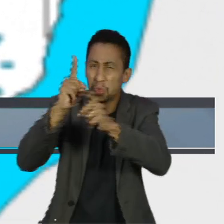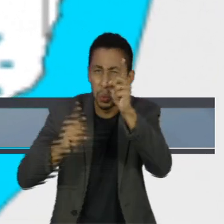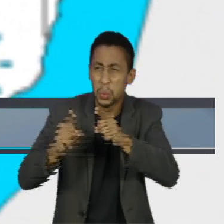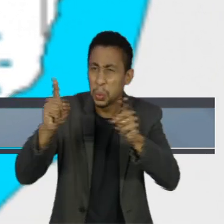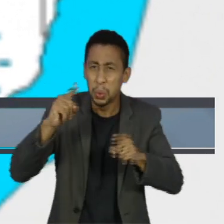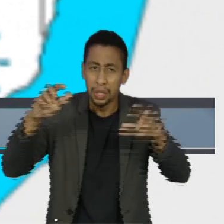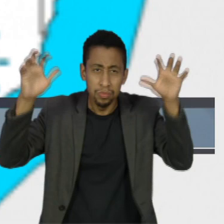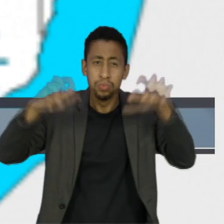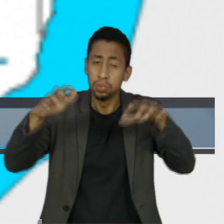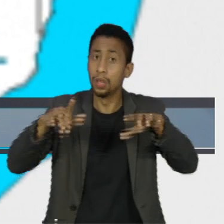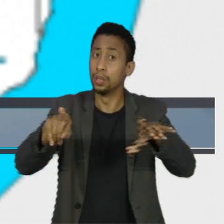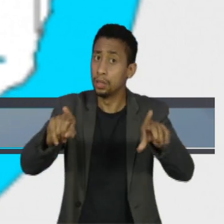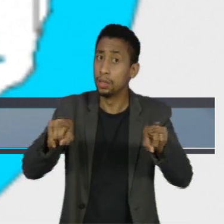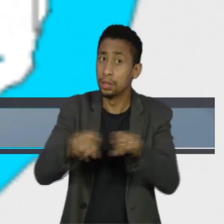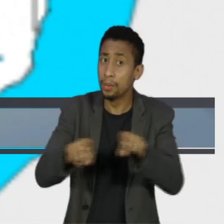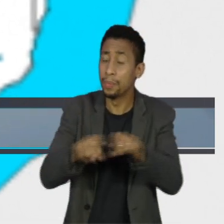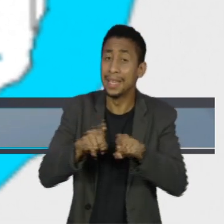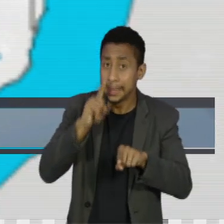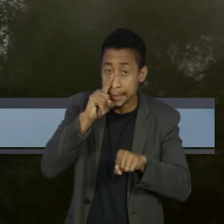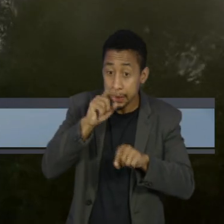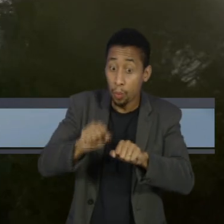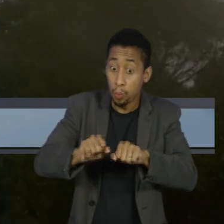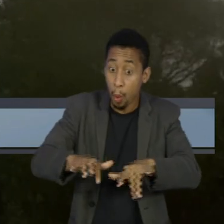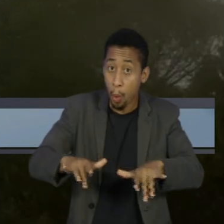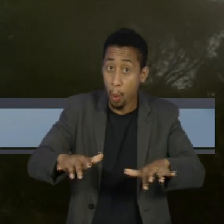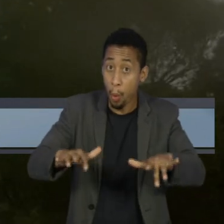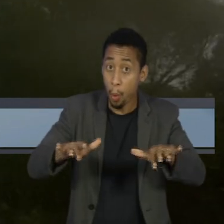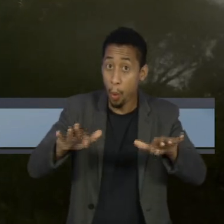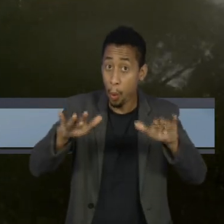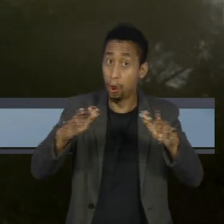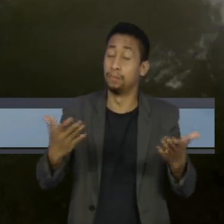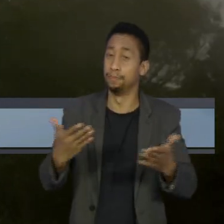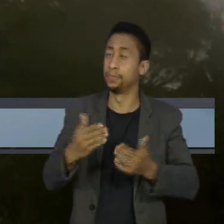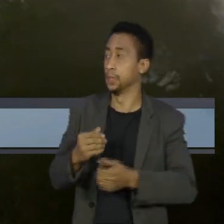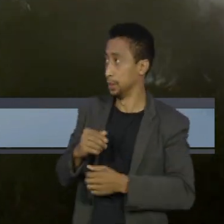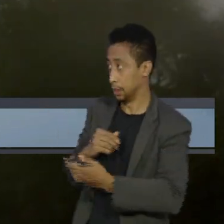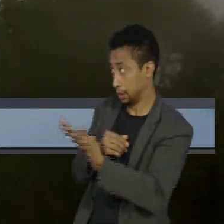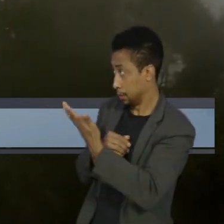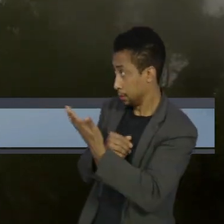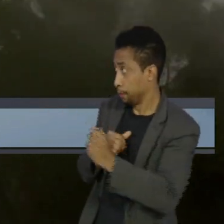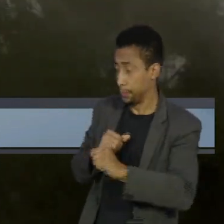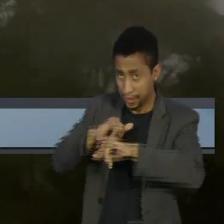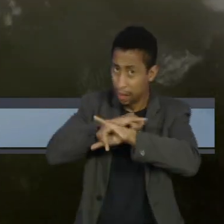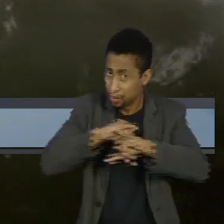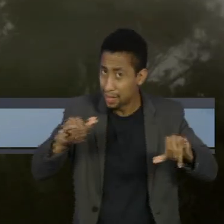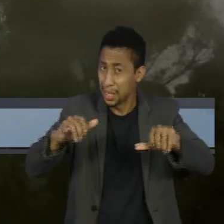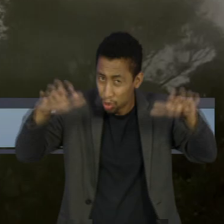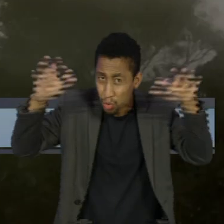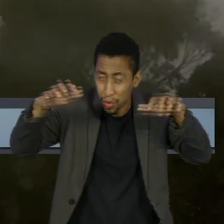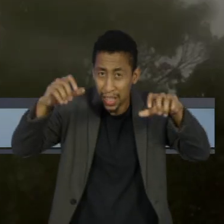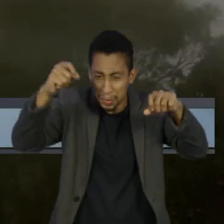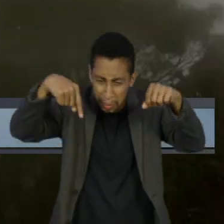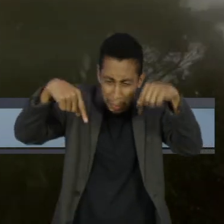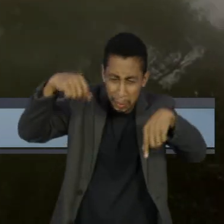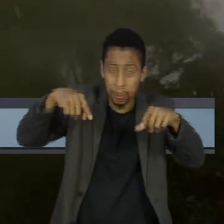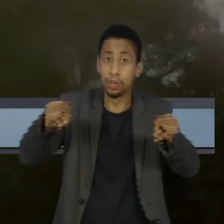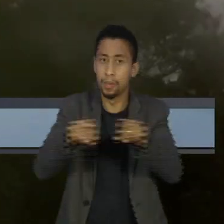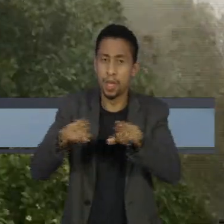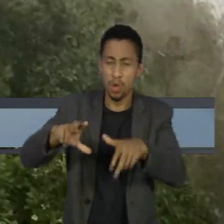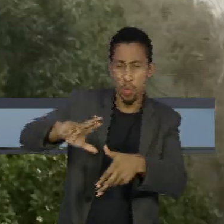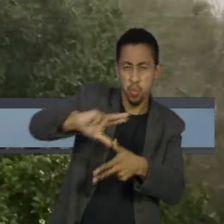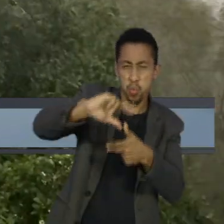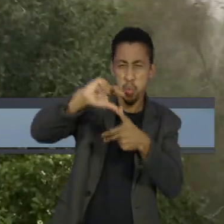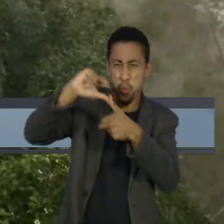risco de alagamentos e enxurradas pontuais. O órgão não descarta a possibilidade de chuva de granizo e rajadas de vento.